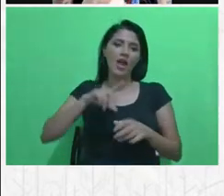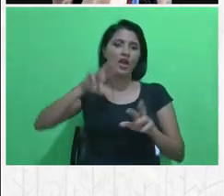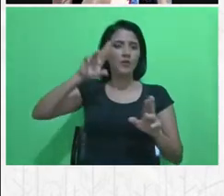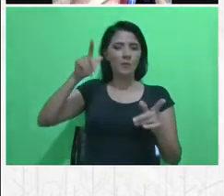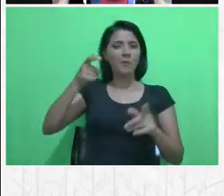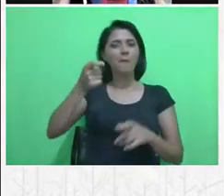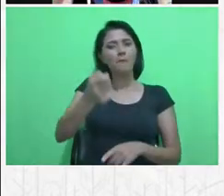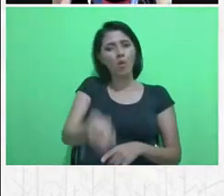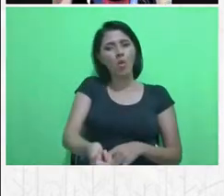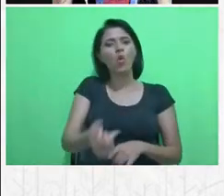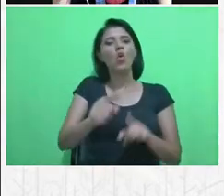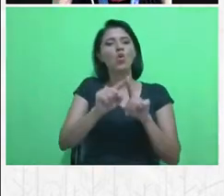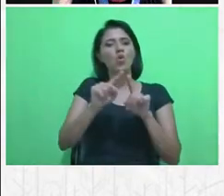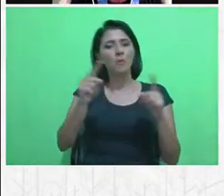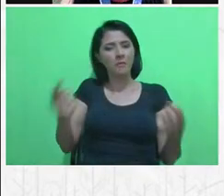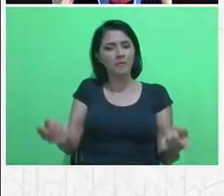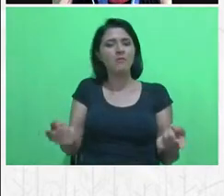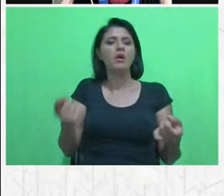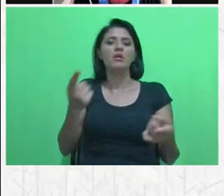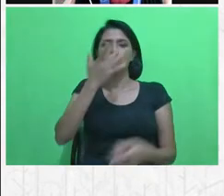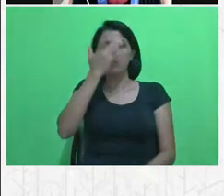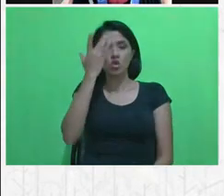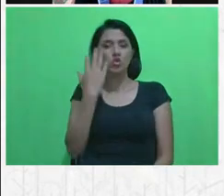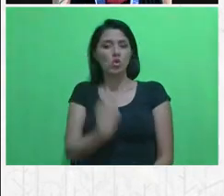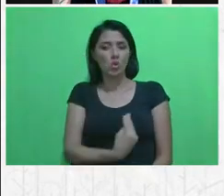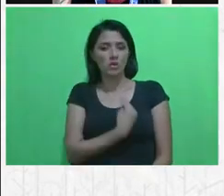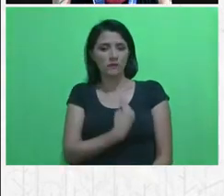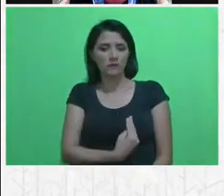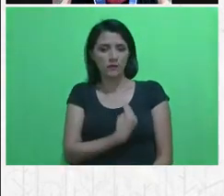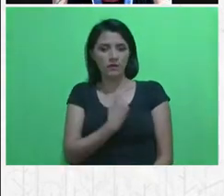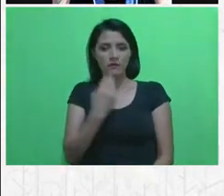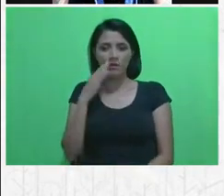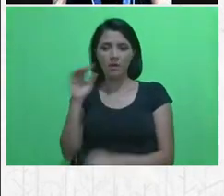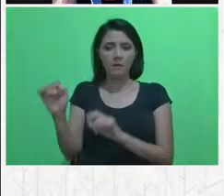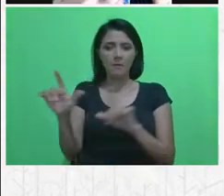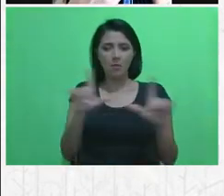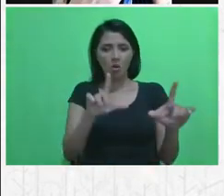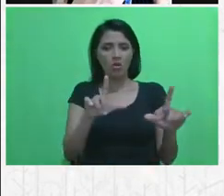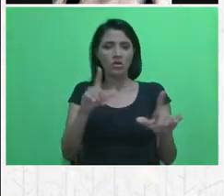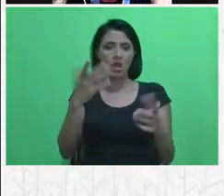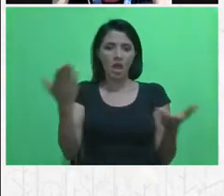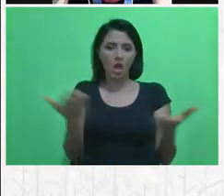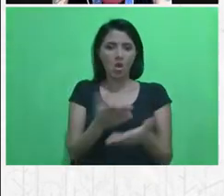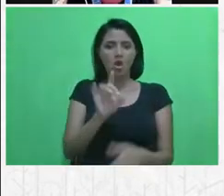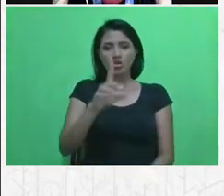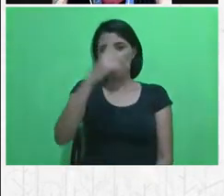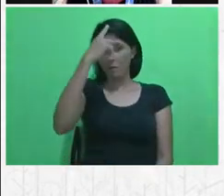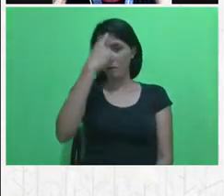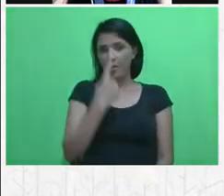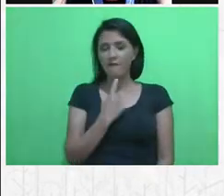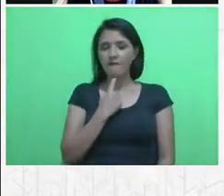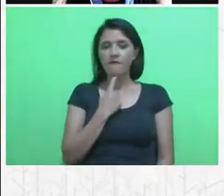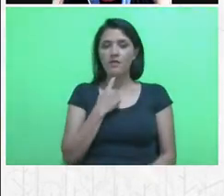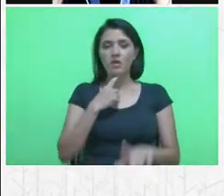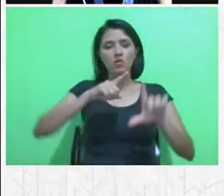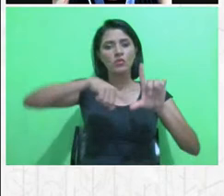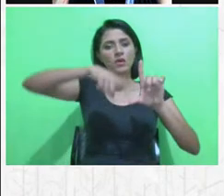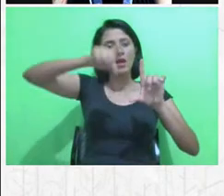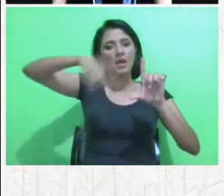mas são moradores, pode passar, que agora é só perfil. O gráfico mostra as regiões